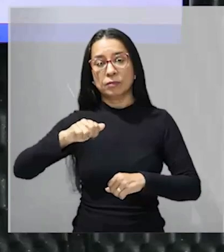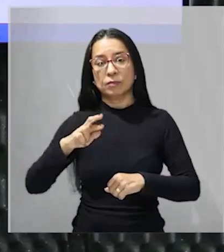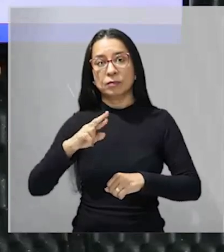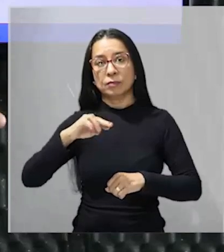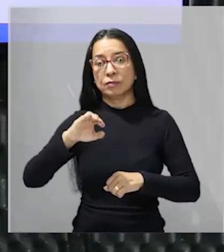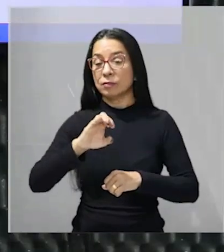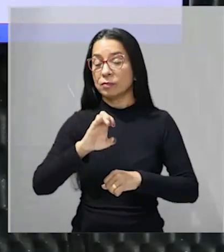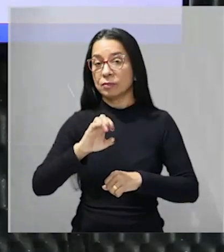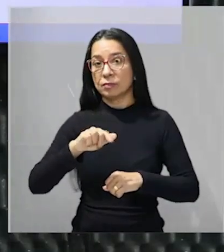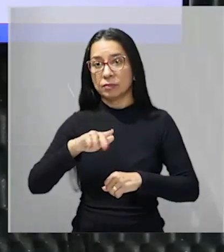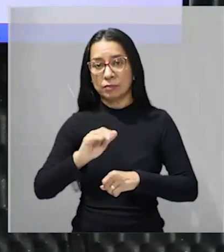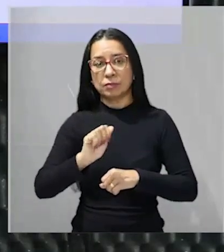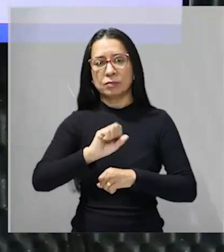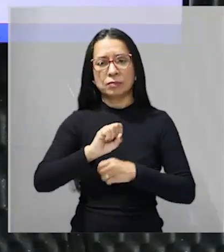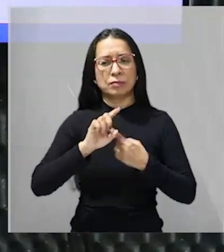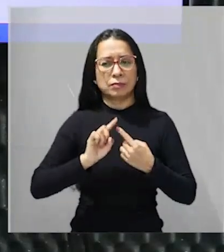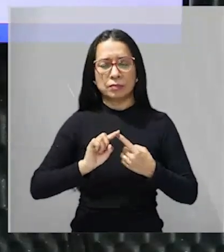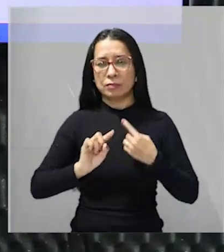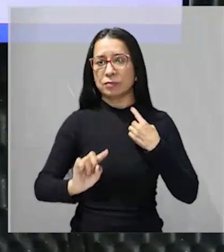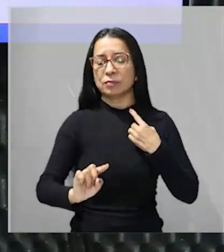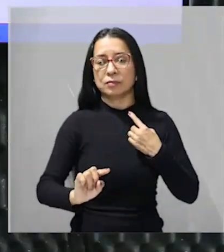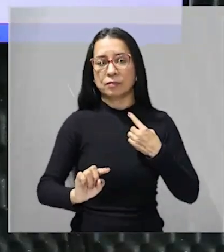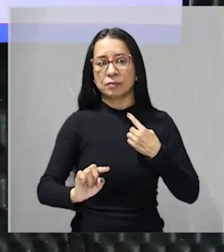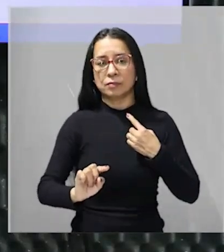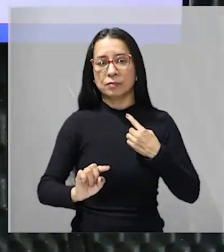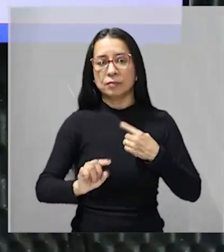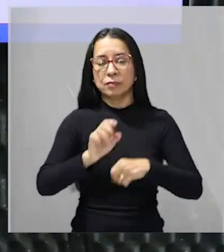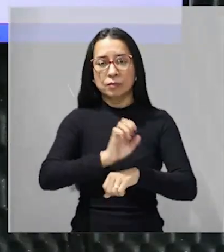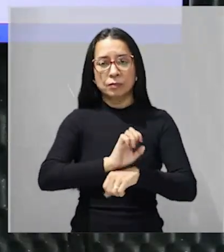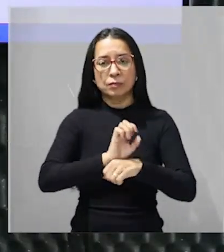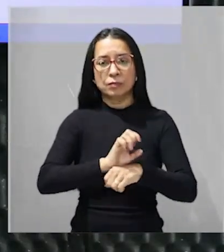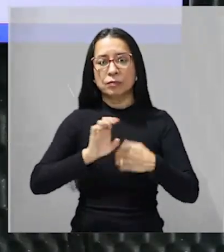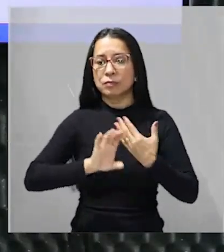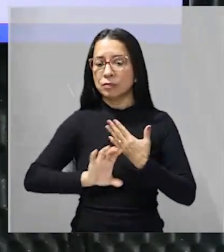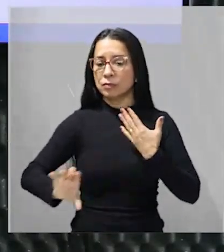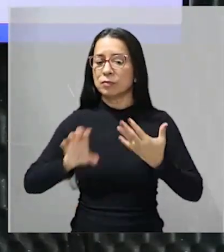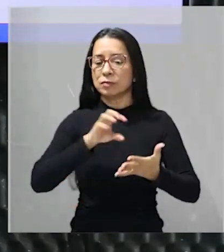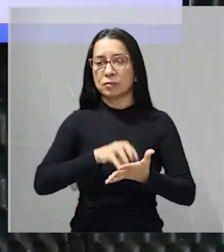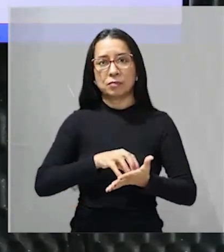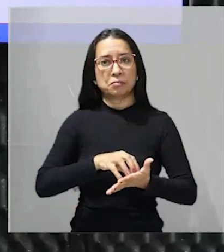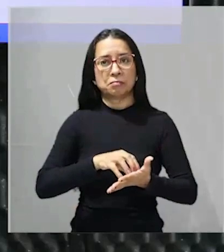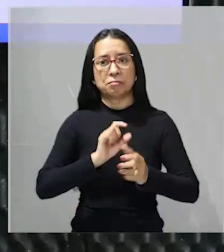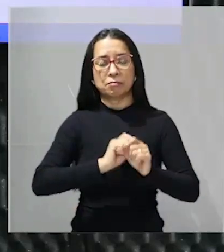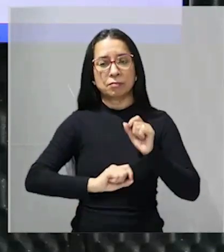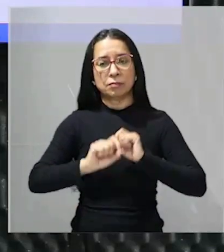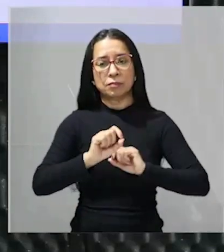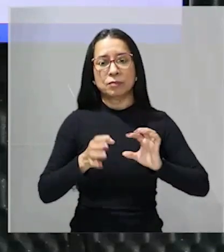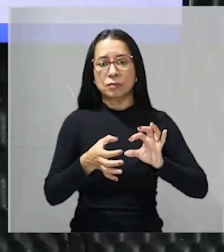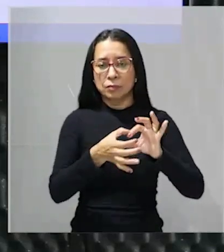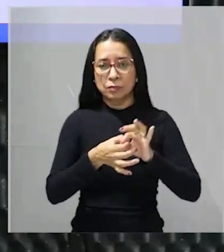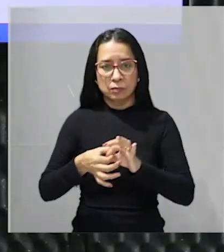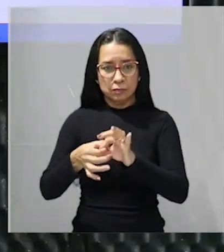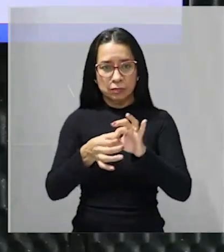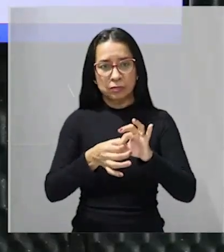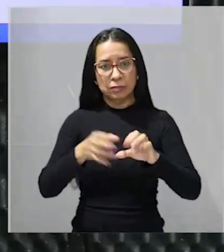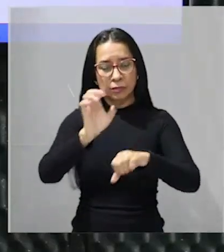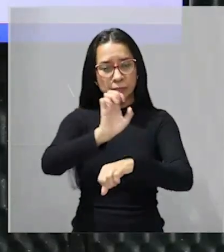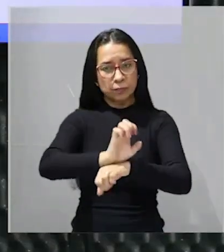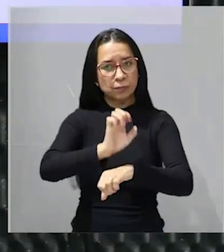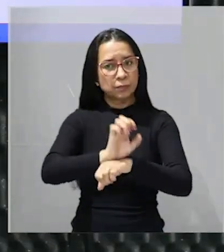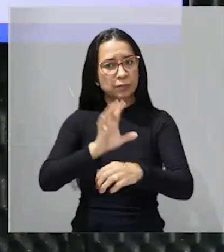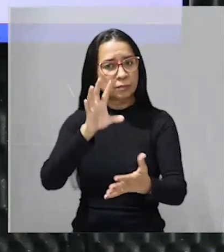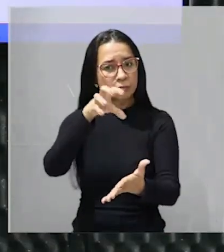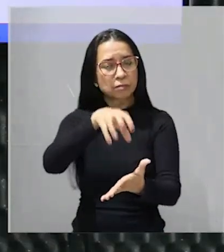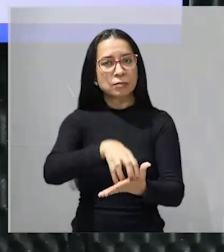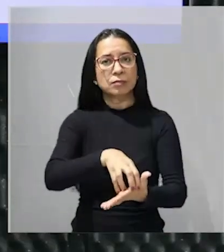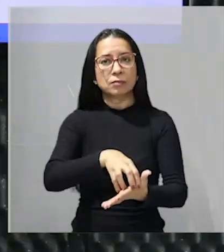do federalismo ou seja o estado descentralizado e do unitarismo ou seja o estado centralizado essa é uma